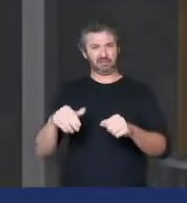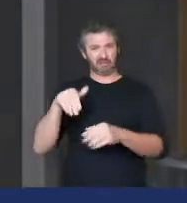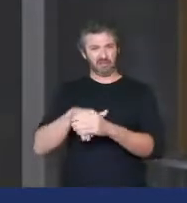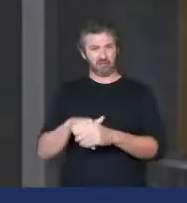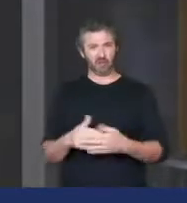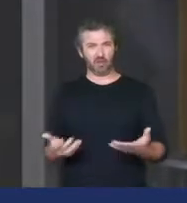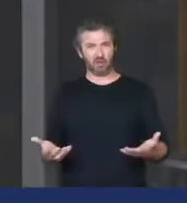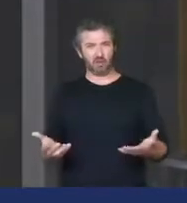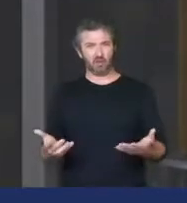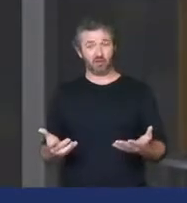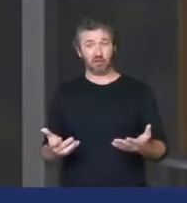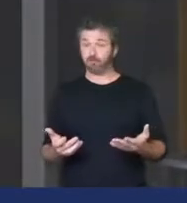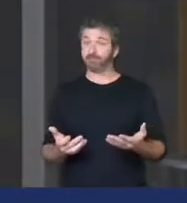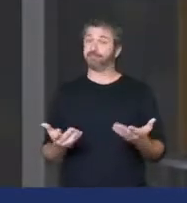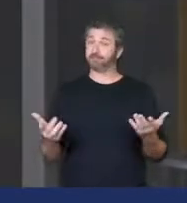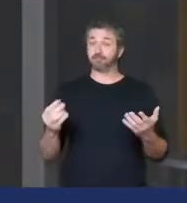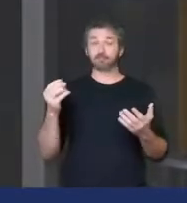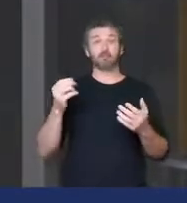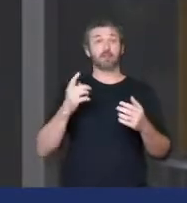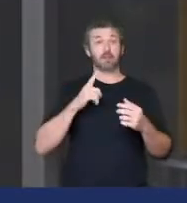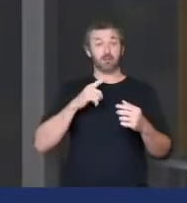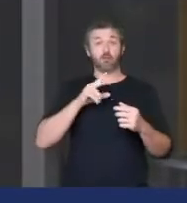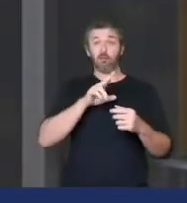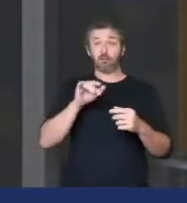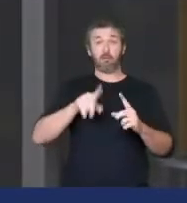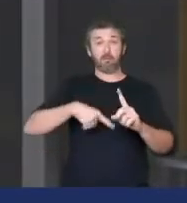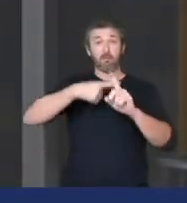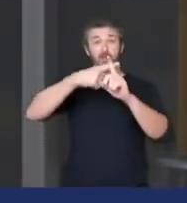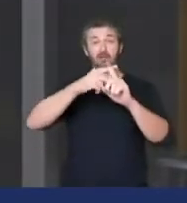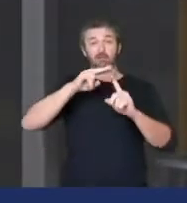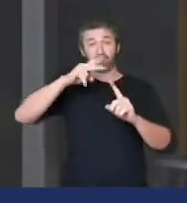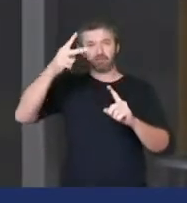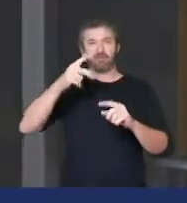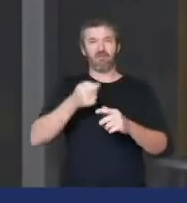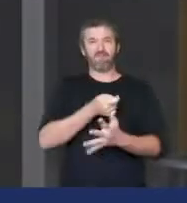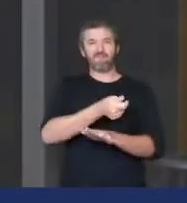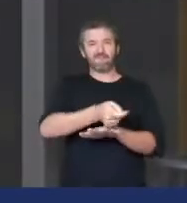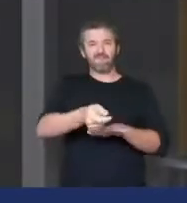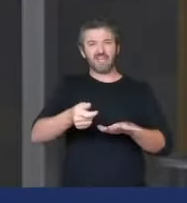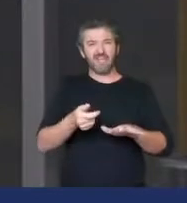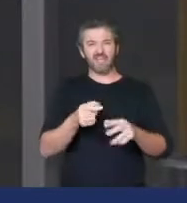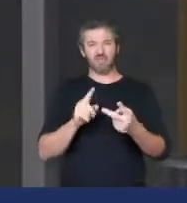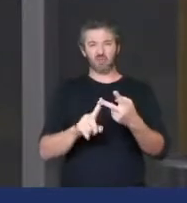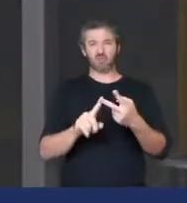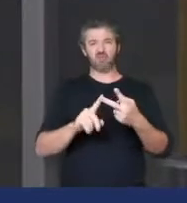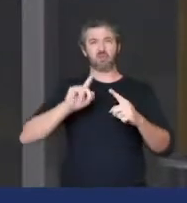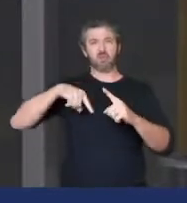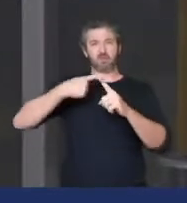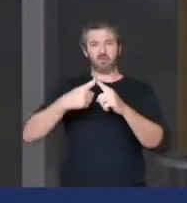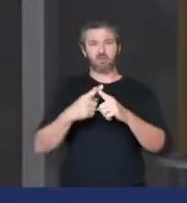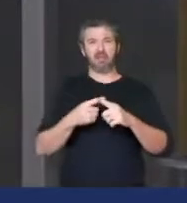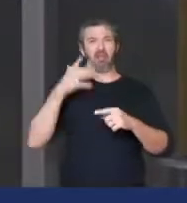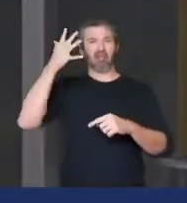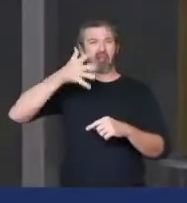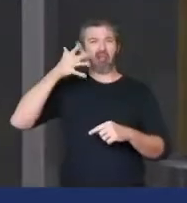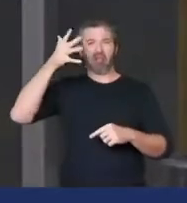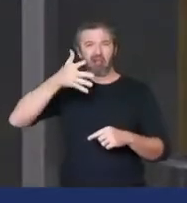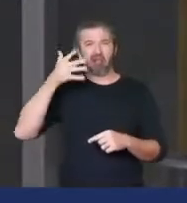evidentemente potencializado com fake news, potencializado com declarações